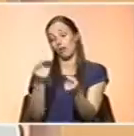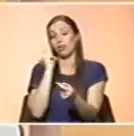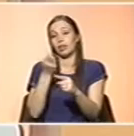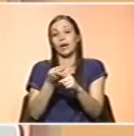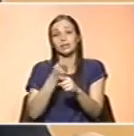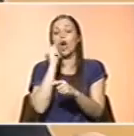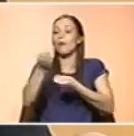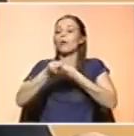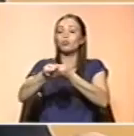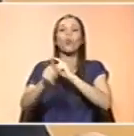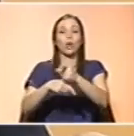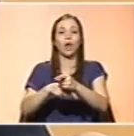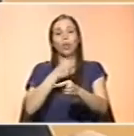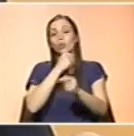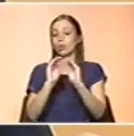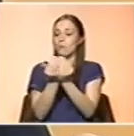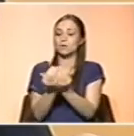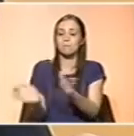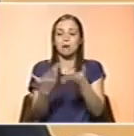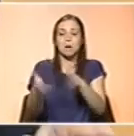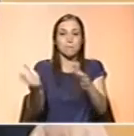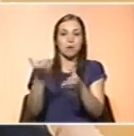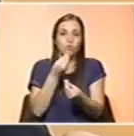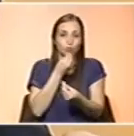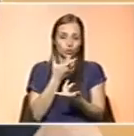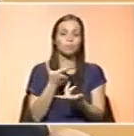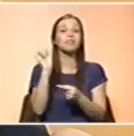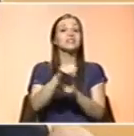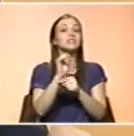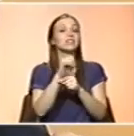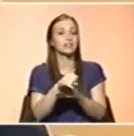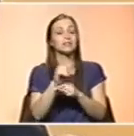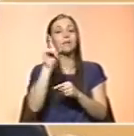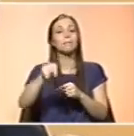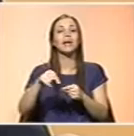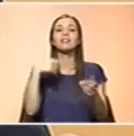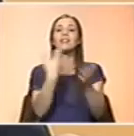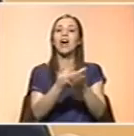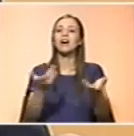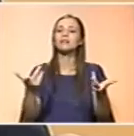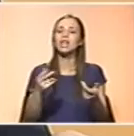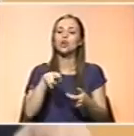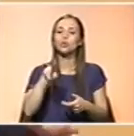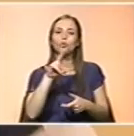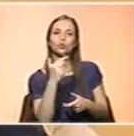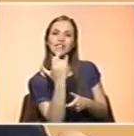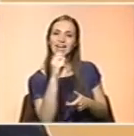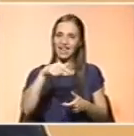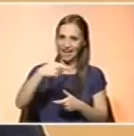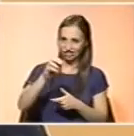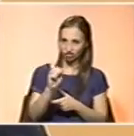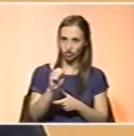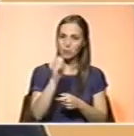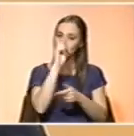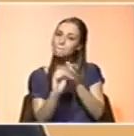Essa é uma das abordagens. A outra abordagem é aumentarmos a biodisponibilidade dos nutrientes. A biodisponibilidade é um